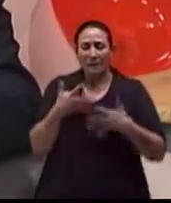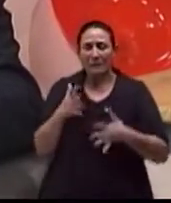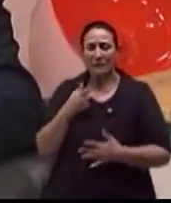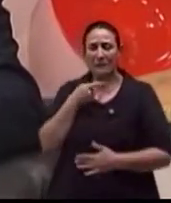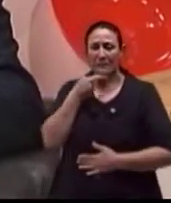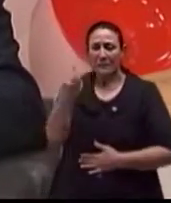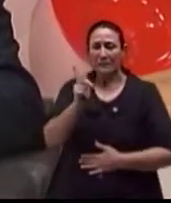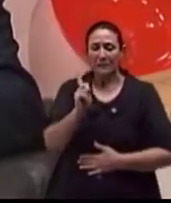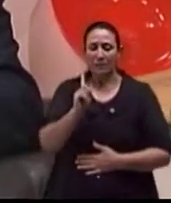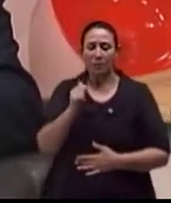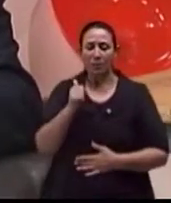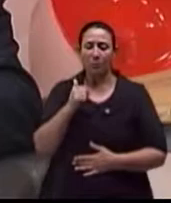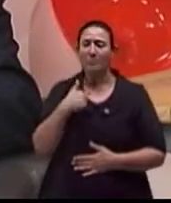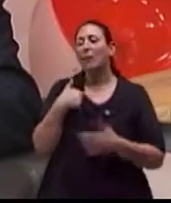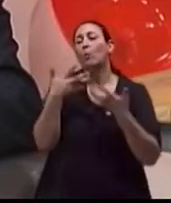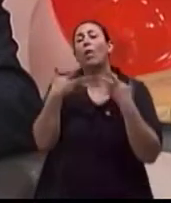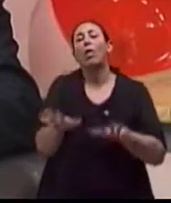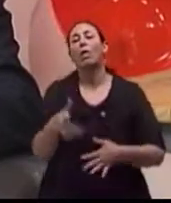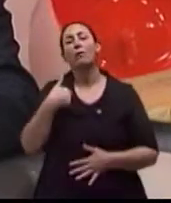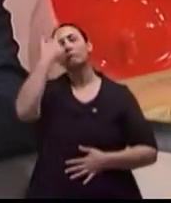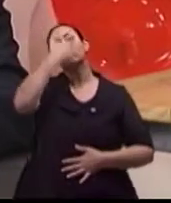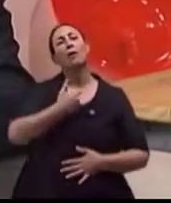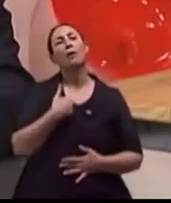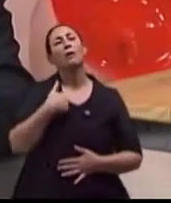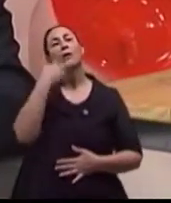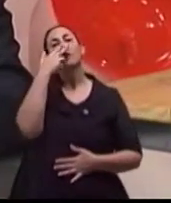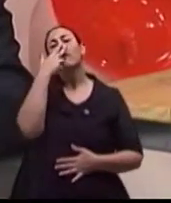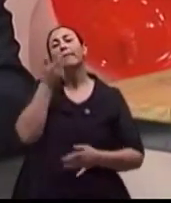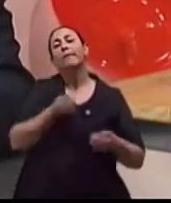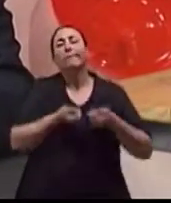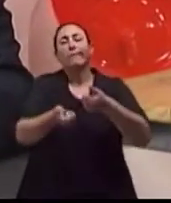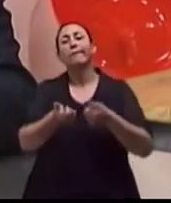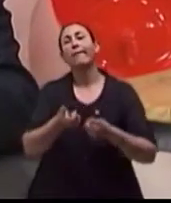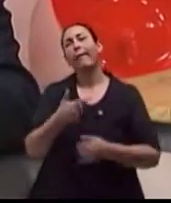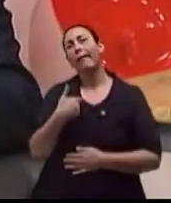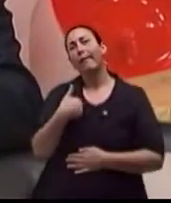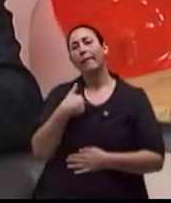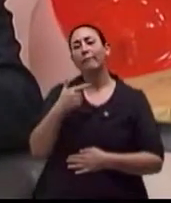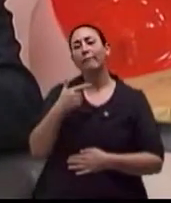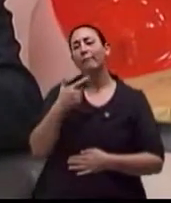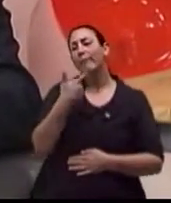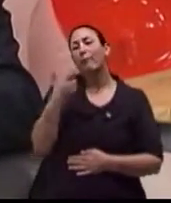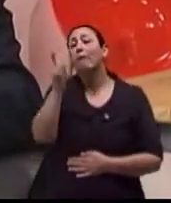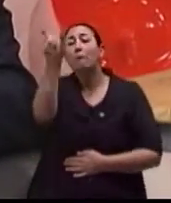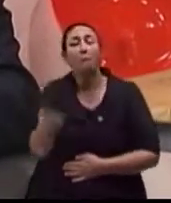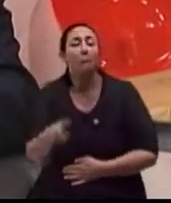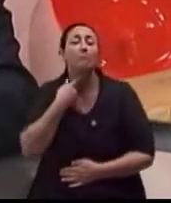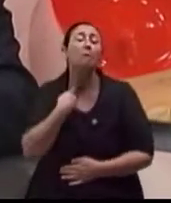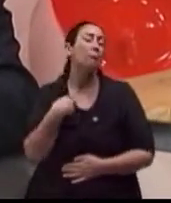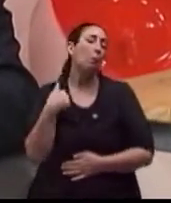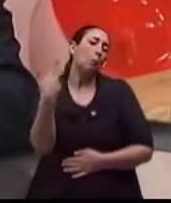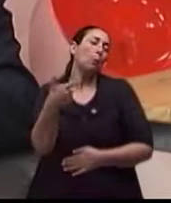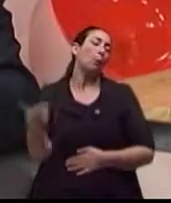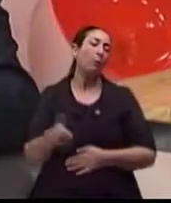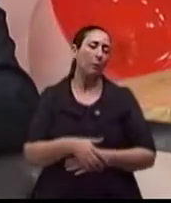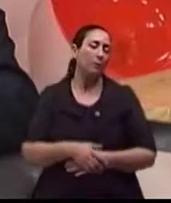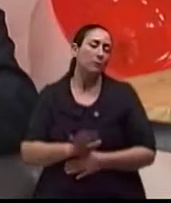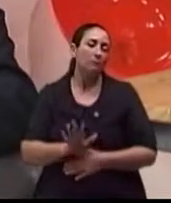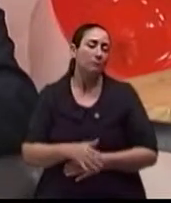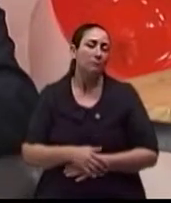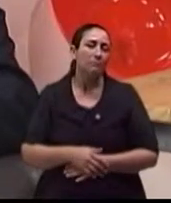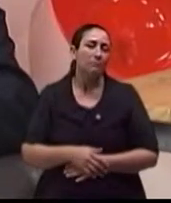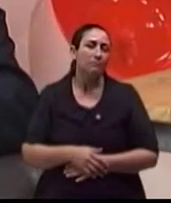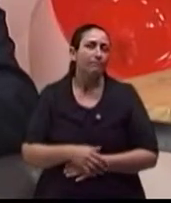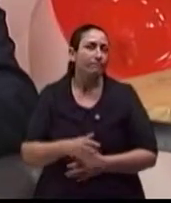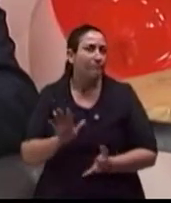a sua pessoa, o seu parceiro sexual. Então, isso muitas vezes faz com que a queixa principal é a falta